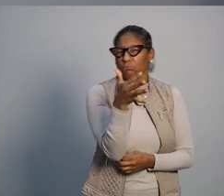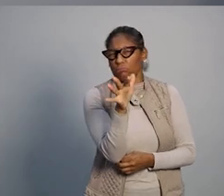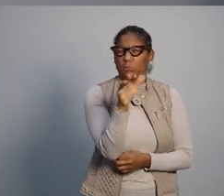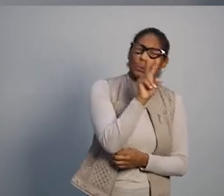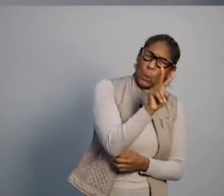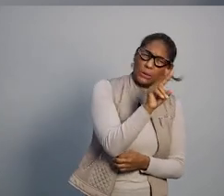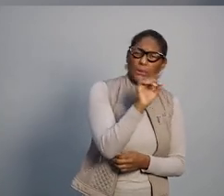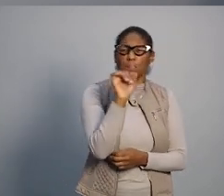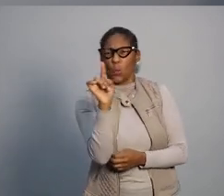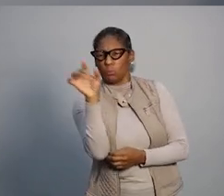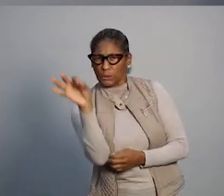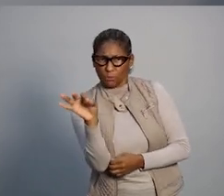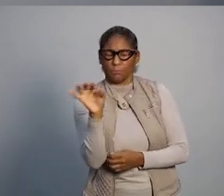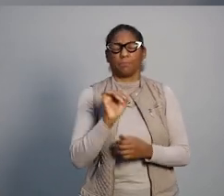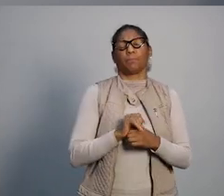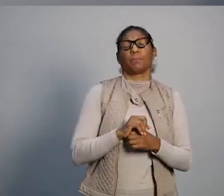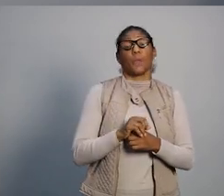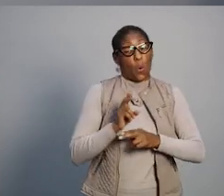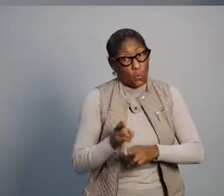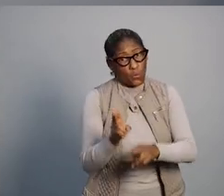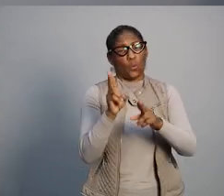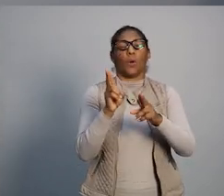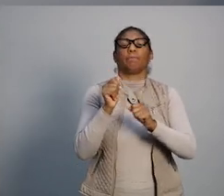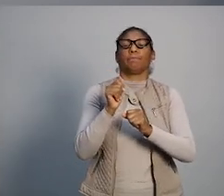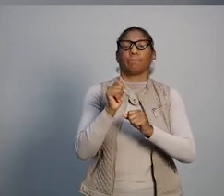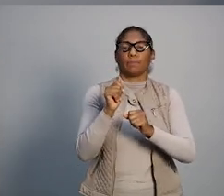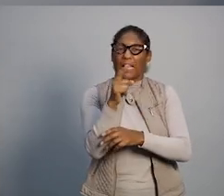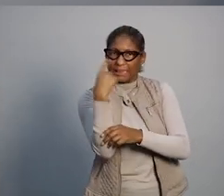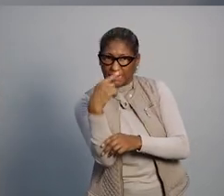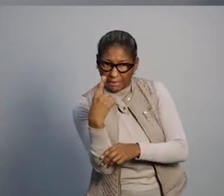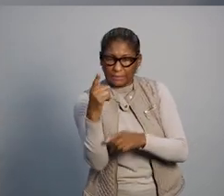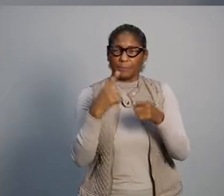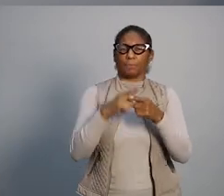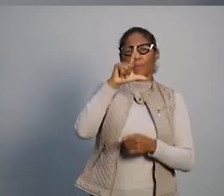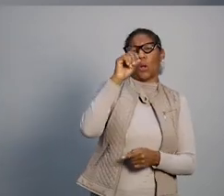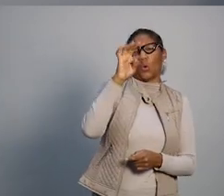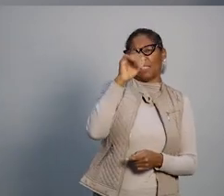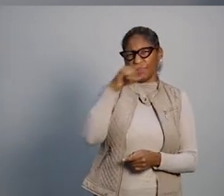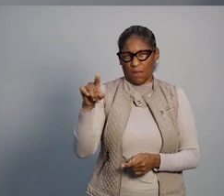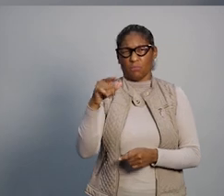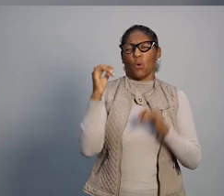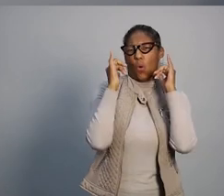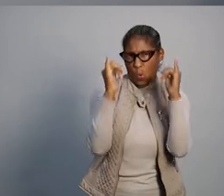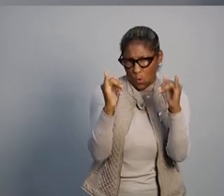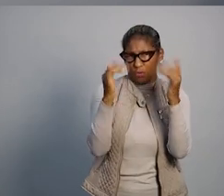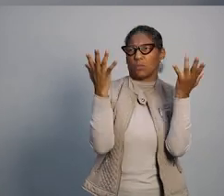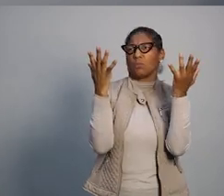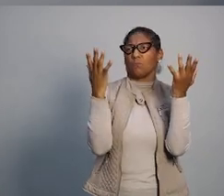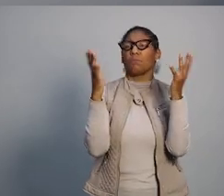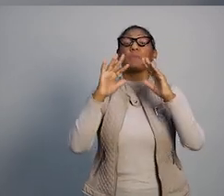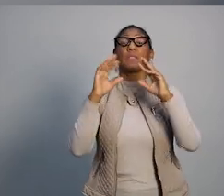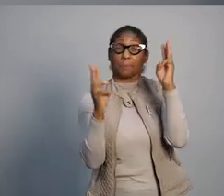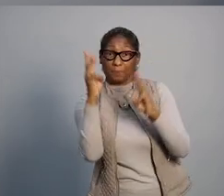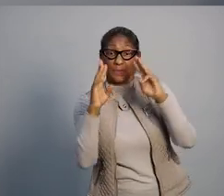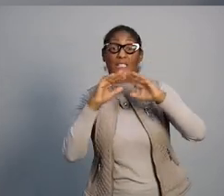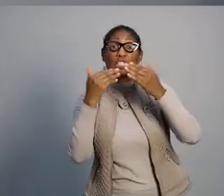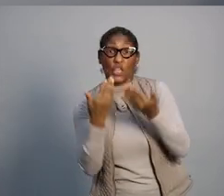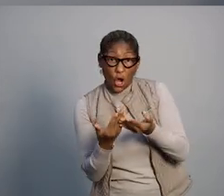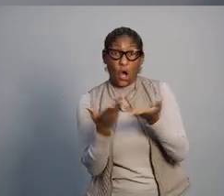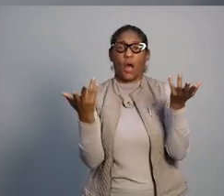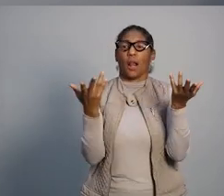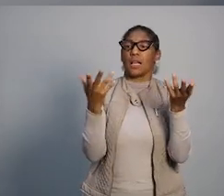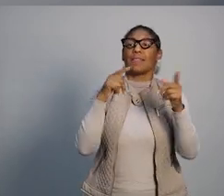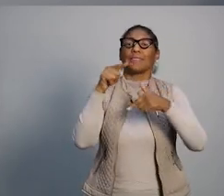1%, respectivamente, seguem as isenções para táxi, lotação, ônibus, transporte escolar,